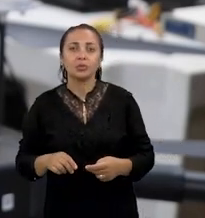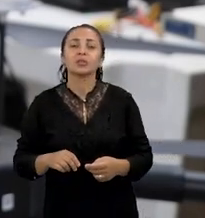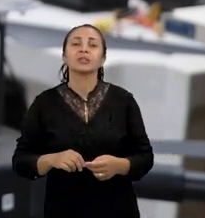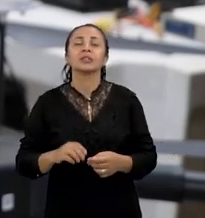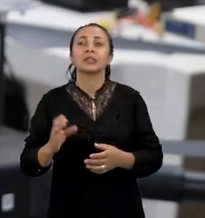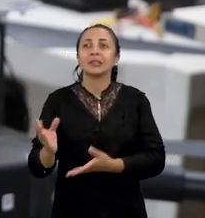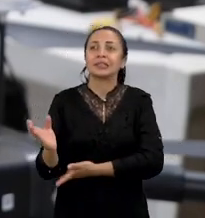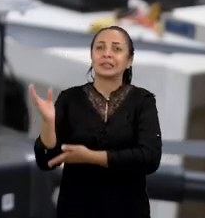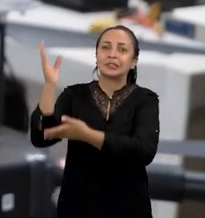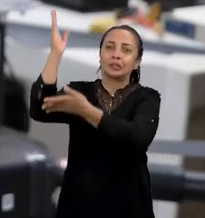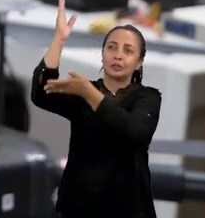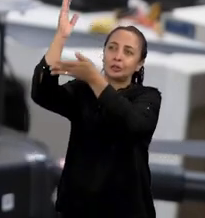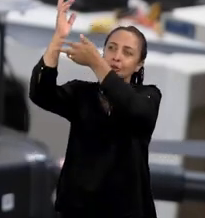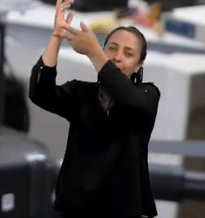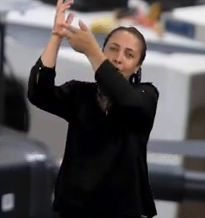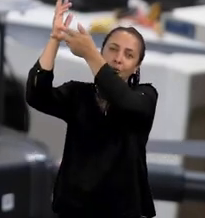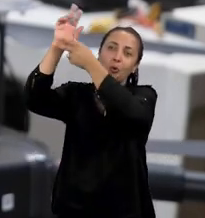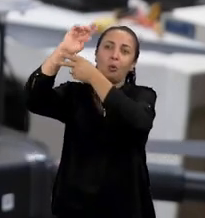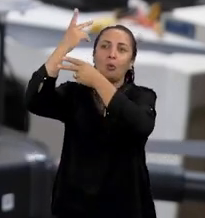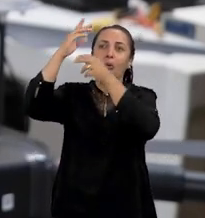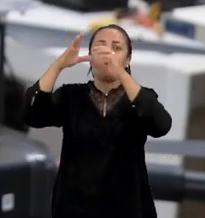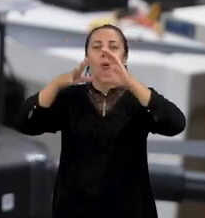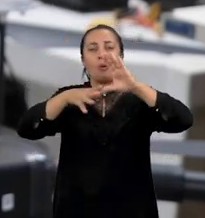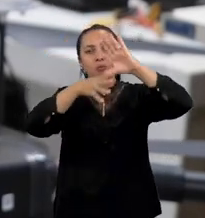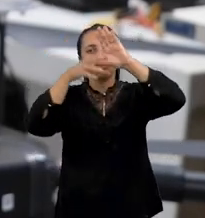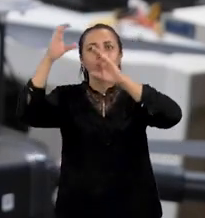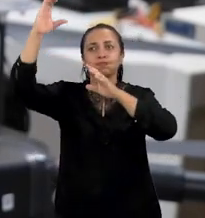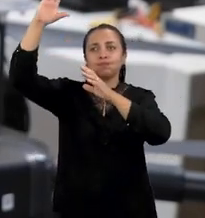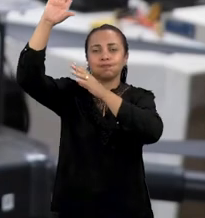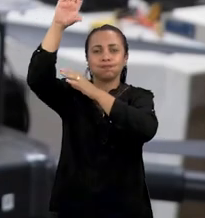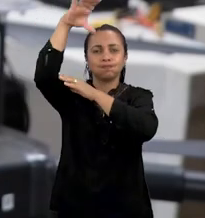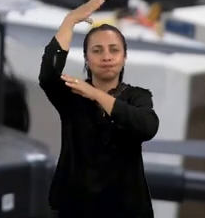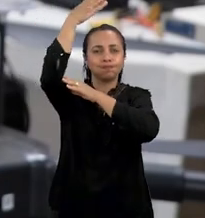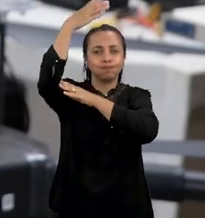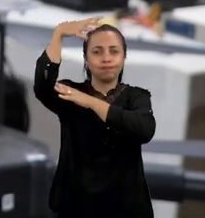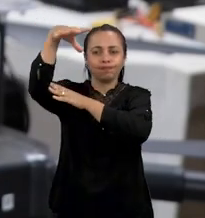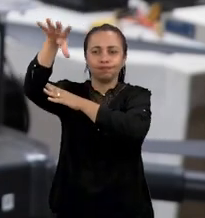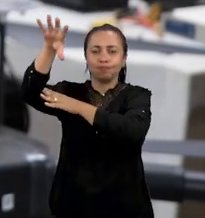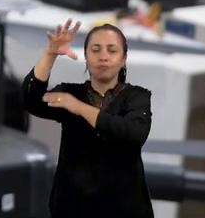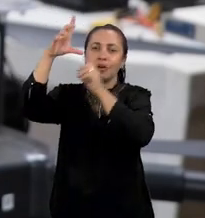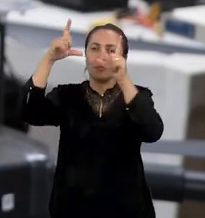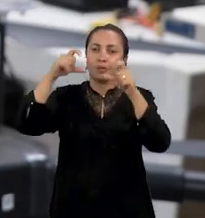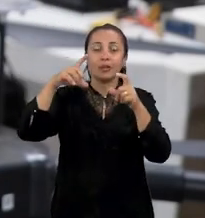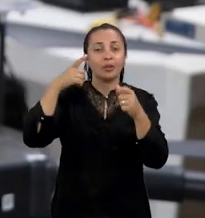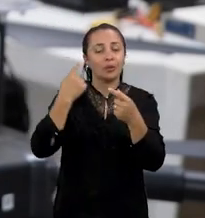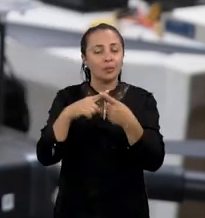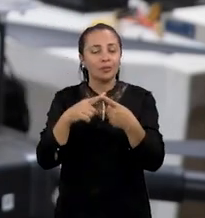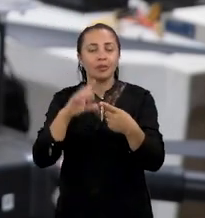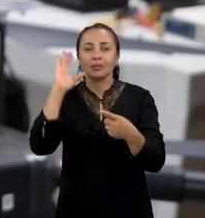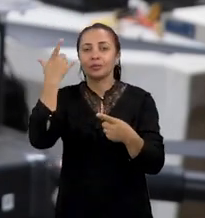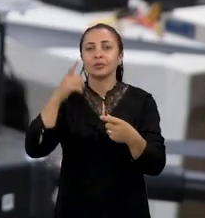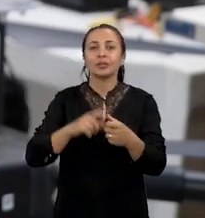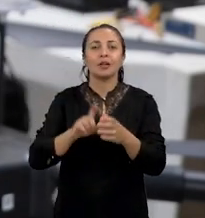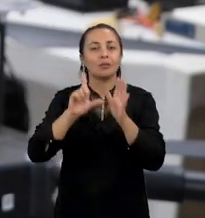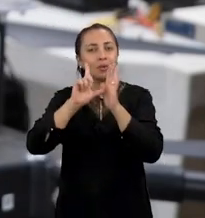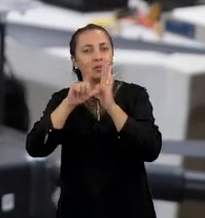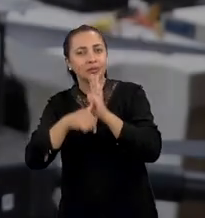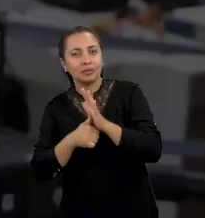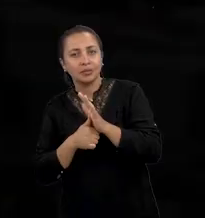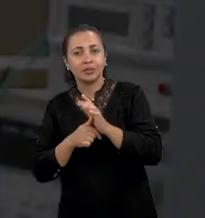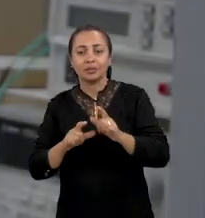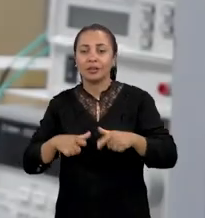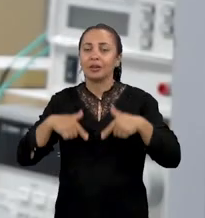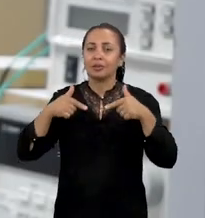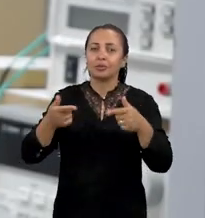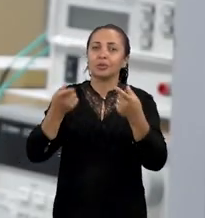baseado em imagens de satélites, o que muitas vezes ocasiona um delay, um atraso no